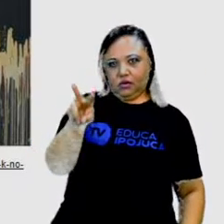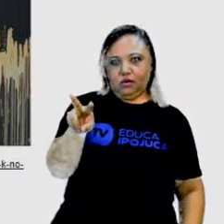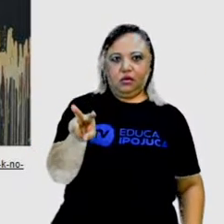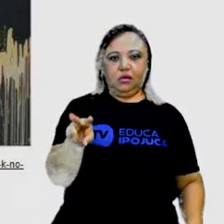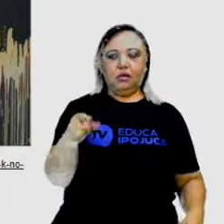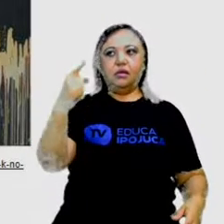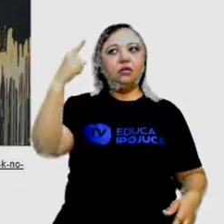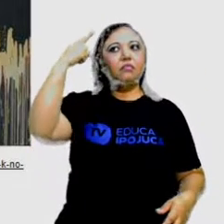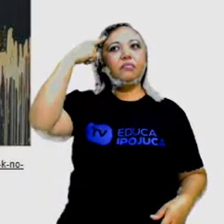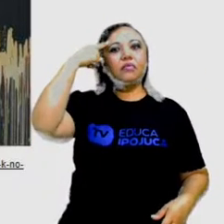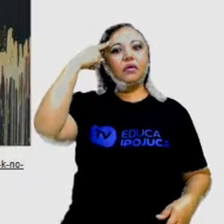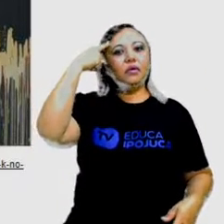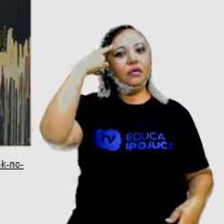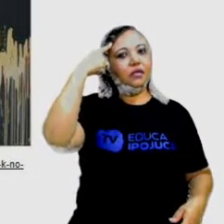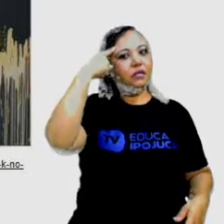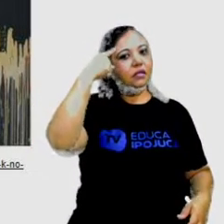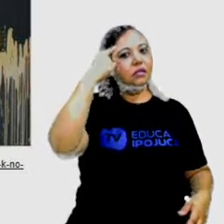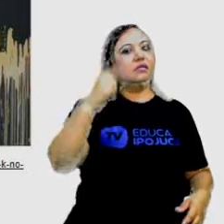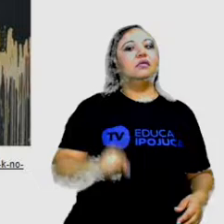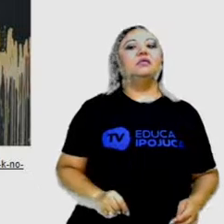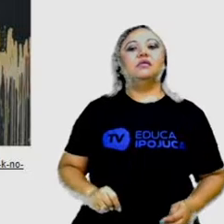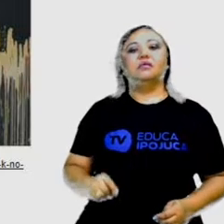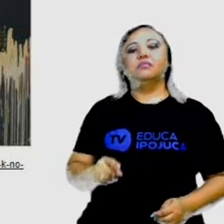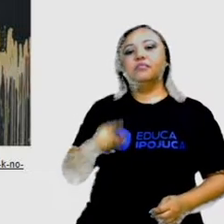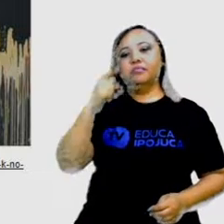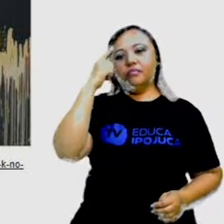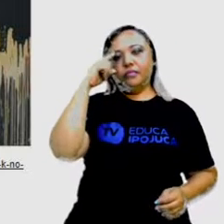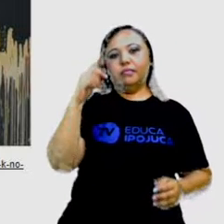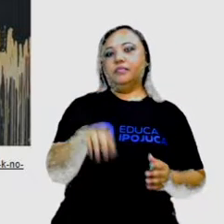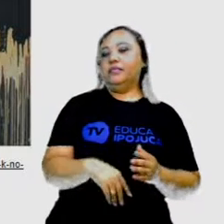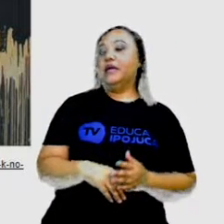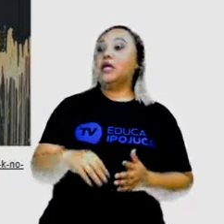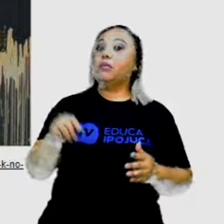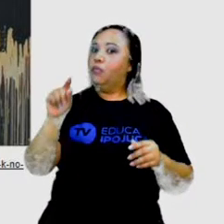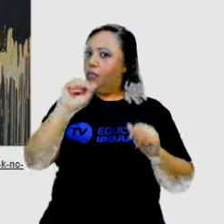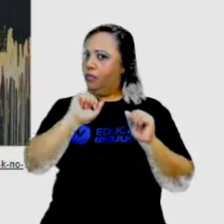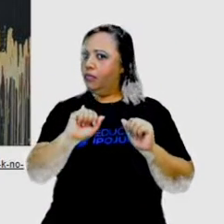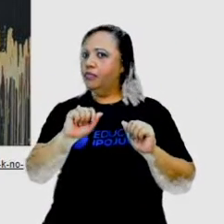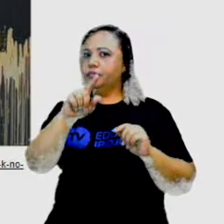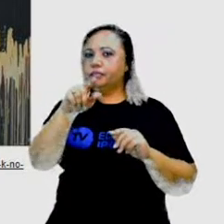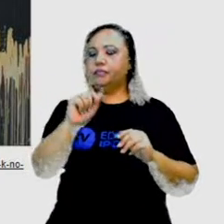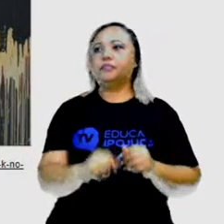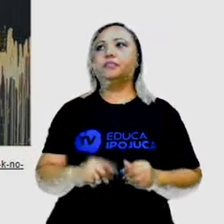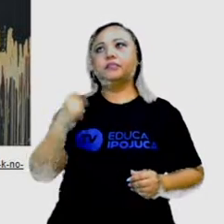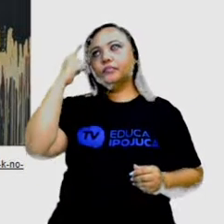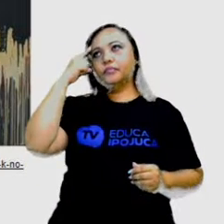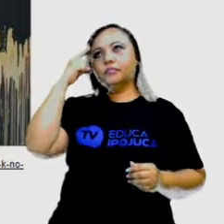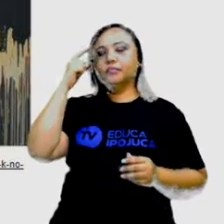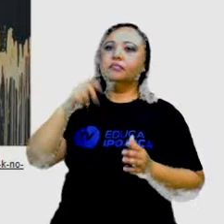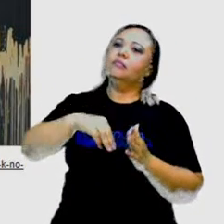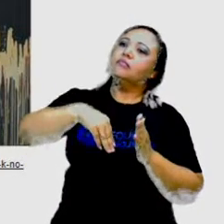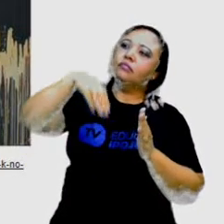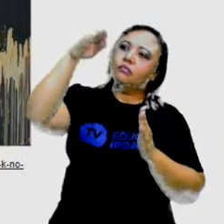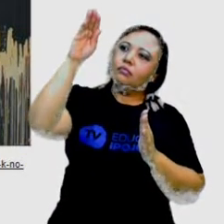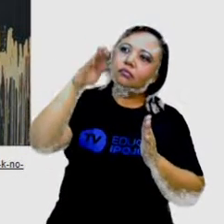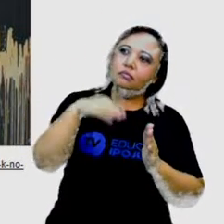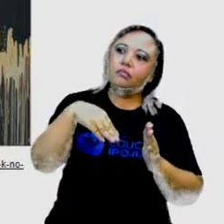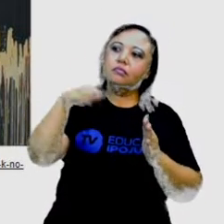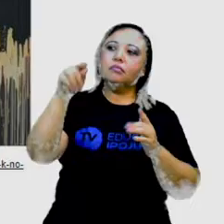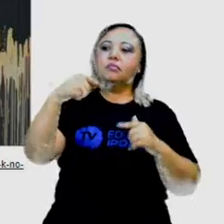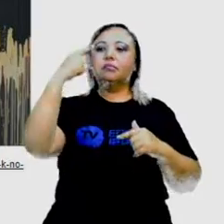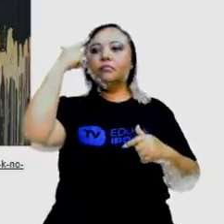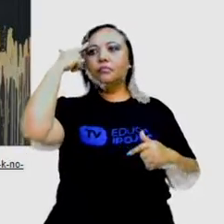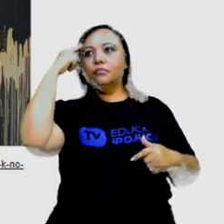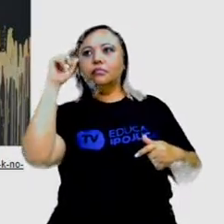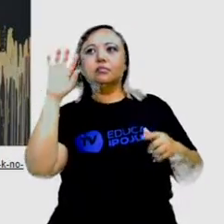A gente pensa numa criação, a gente começa a pintar, começam a surgir coisas da nossa mente. Isso é